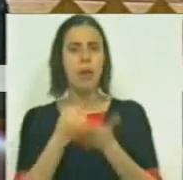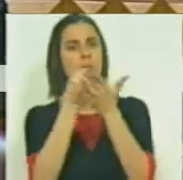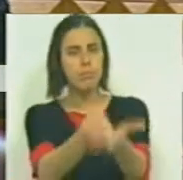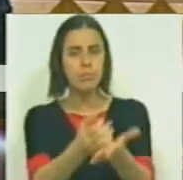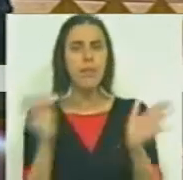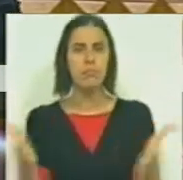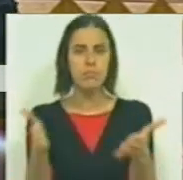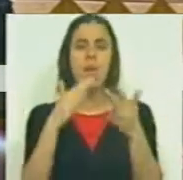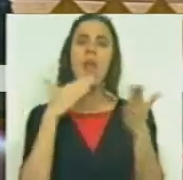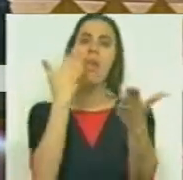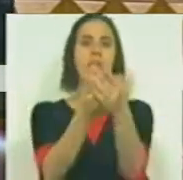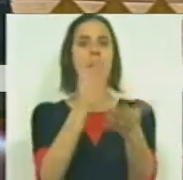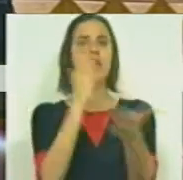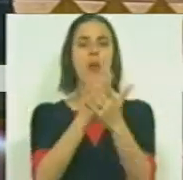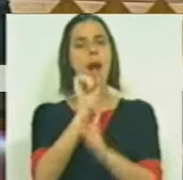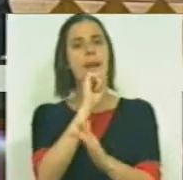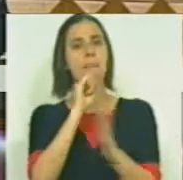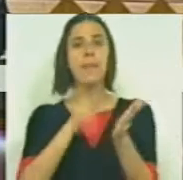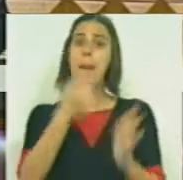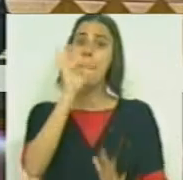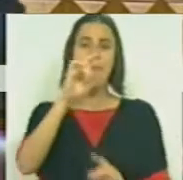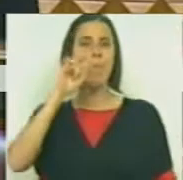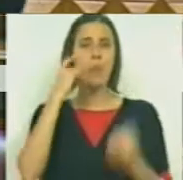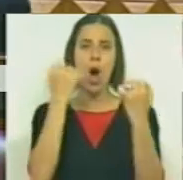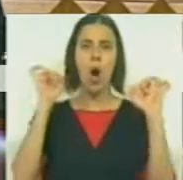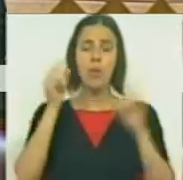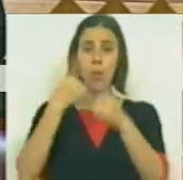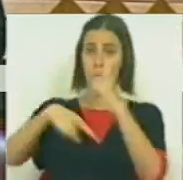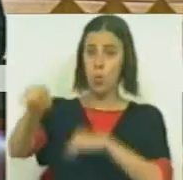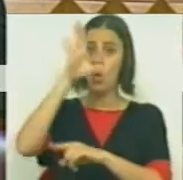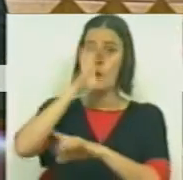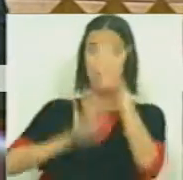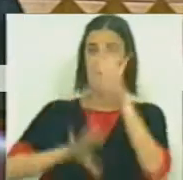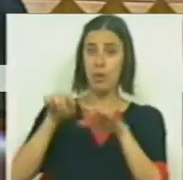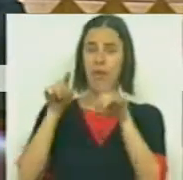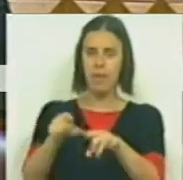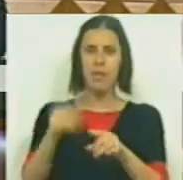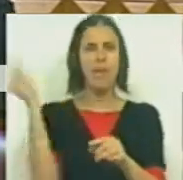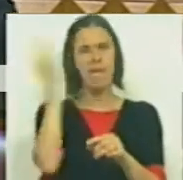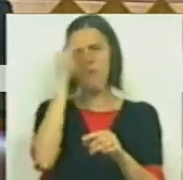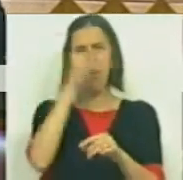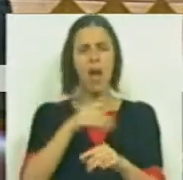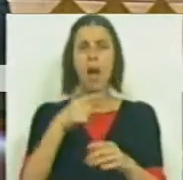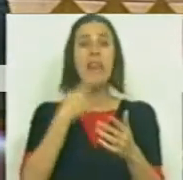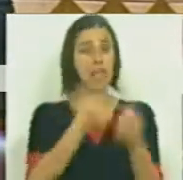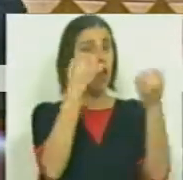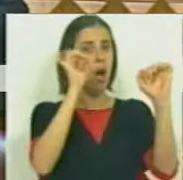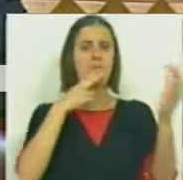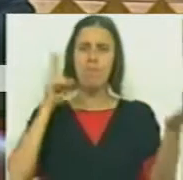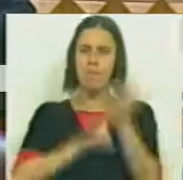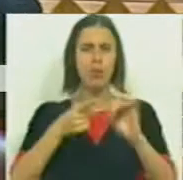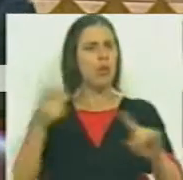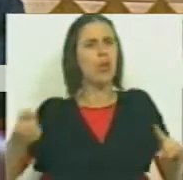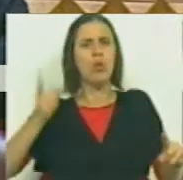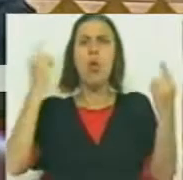educativa e dotar as escolas da capacidade necessária para garantir a autonomia. Aquilo que o Governo está a fazer é uma falsa autonomia. Aquilo a que chamou a autonomia